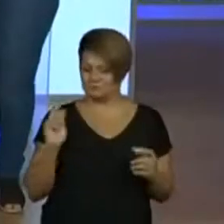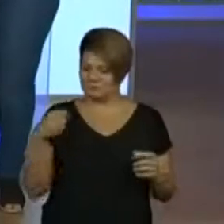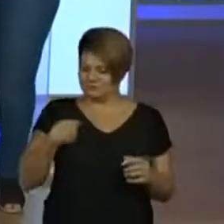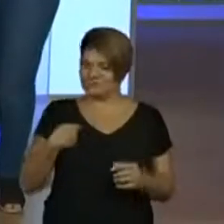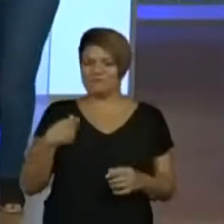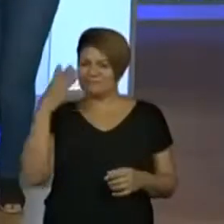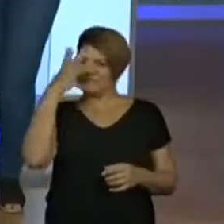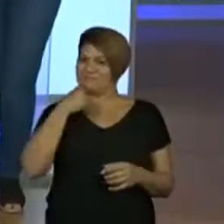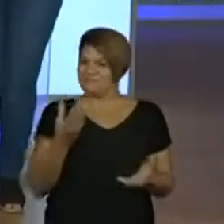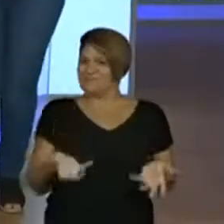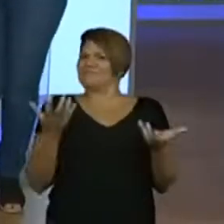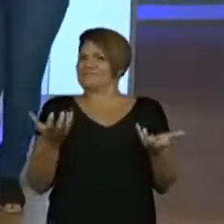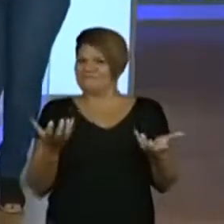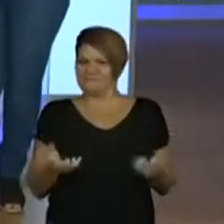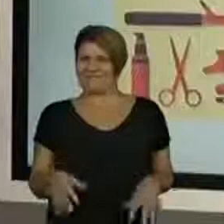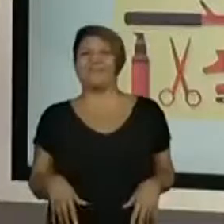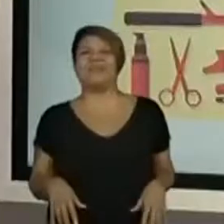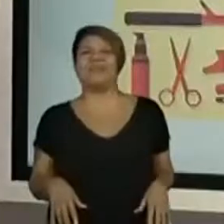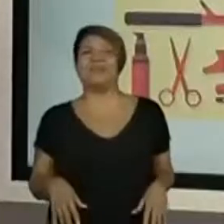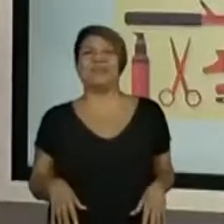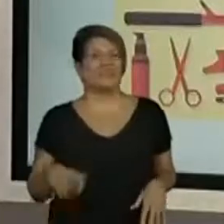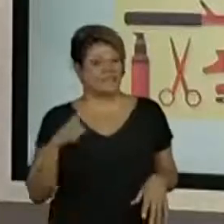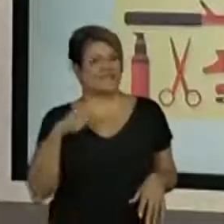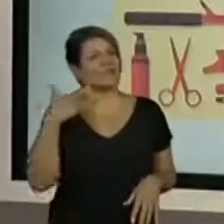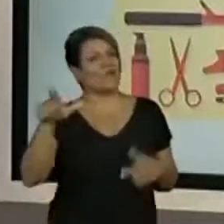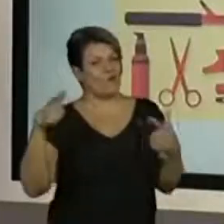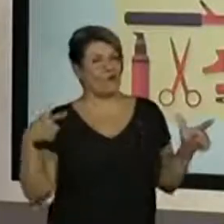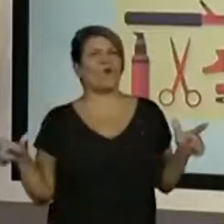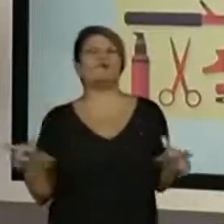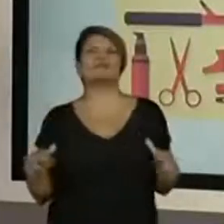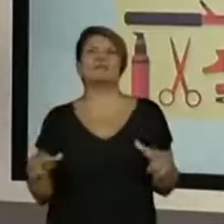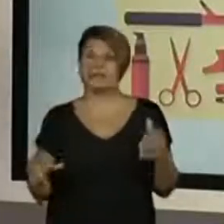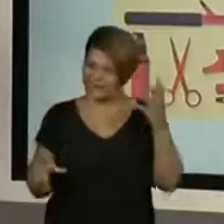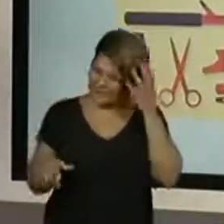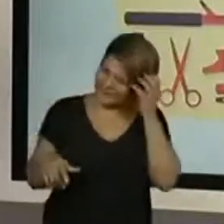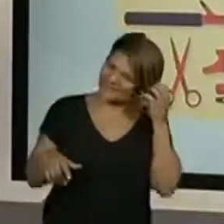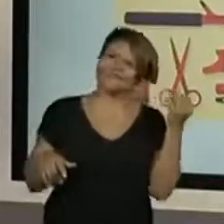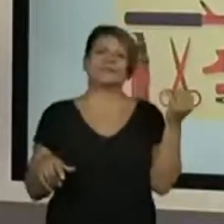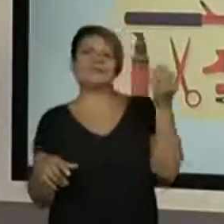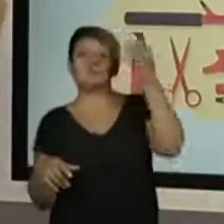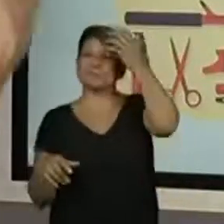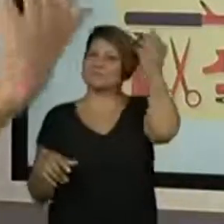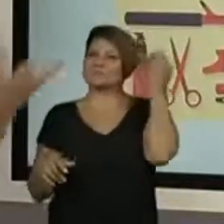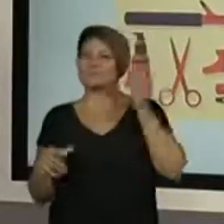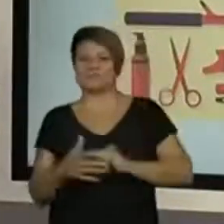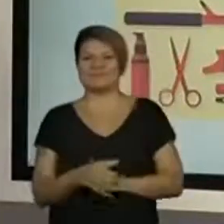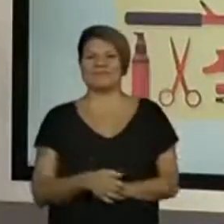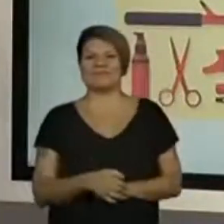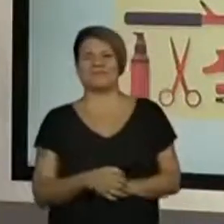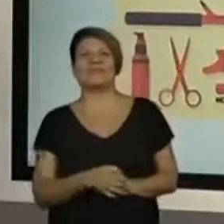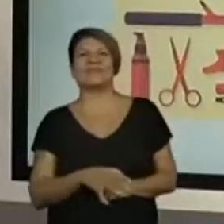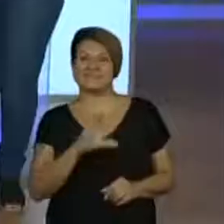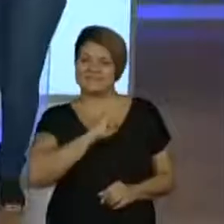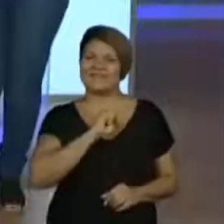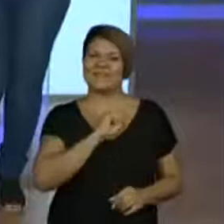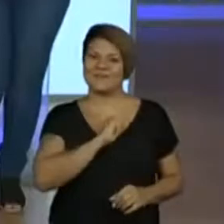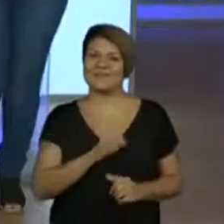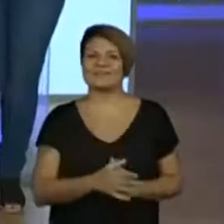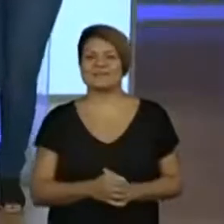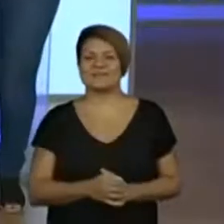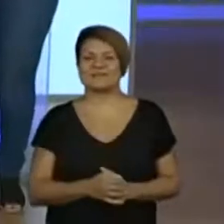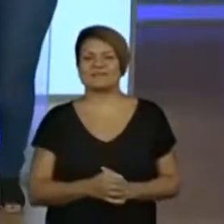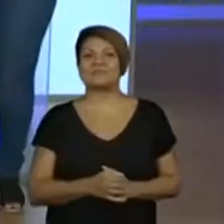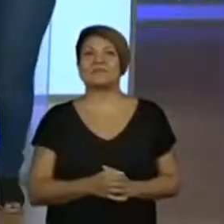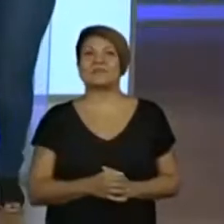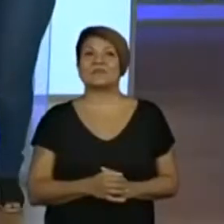das funções para a pessoa... É, tem outras funções. Tem essa função estética que a gente gosta, deixar a gente bonita, mas tem outras funções.